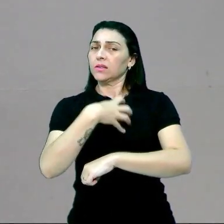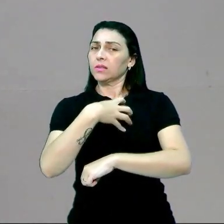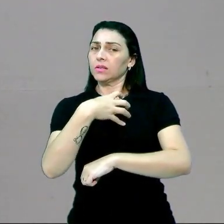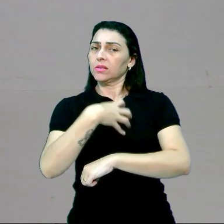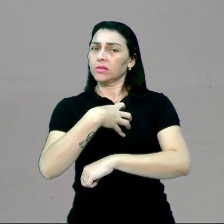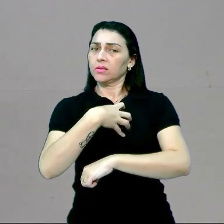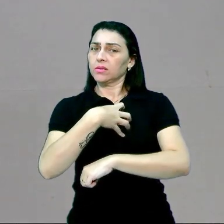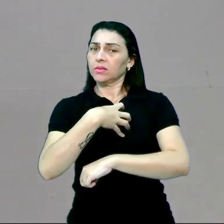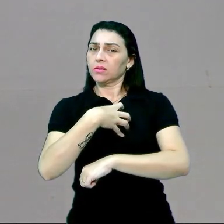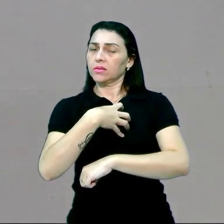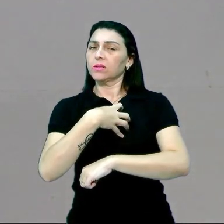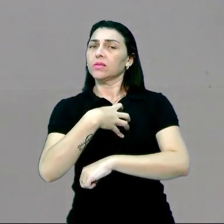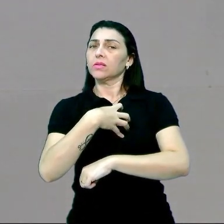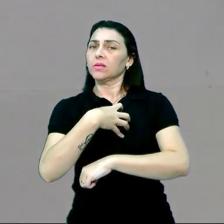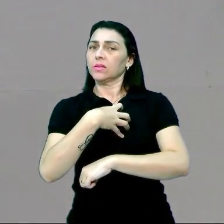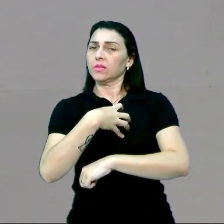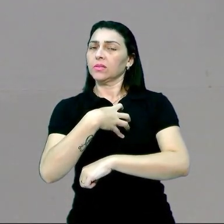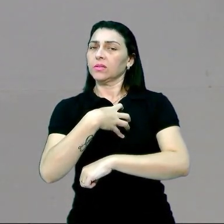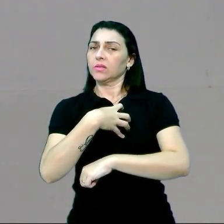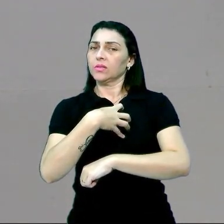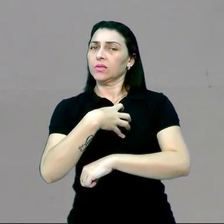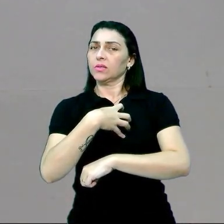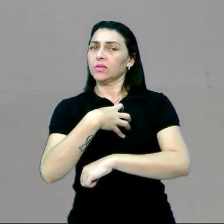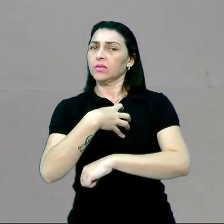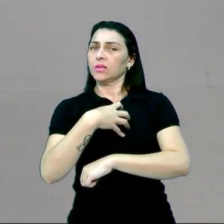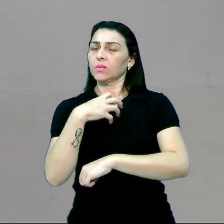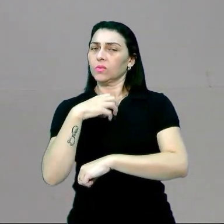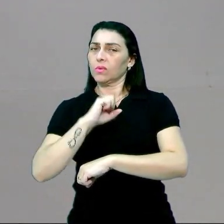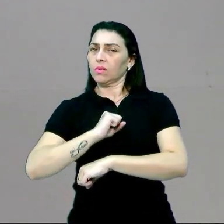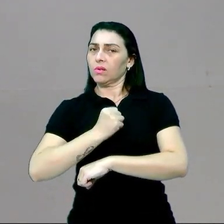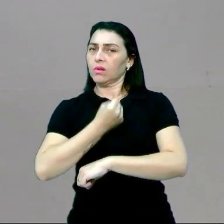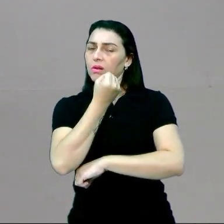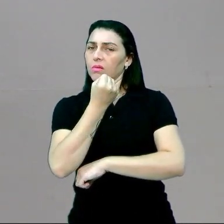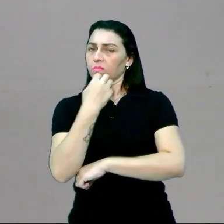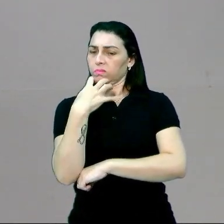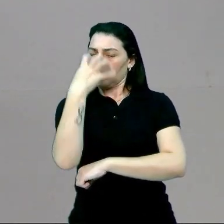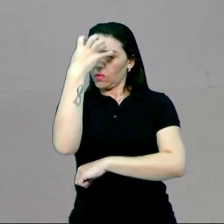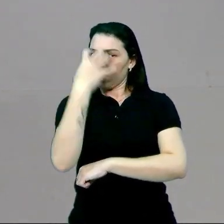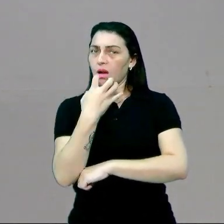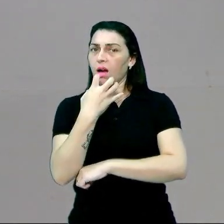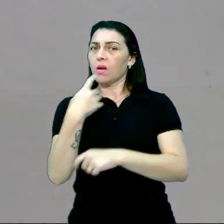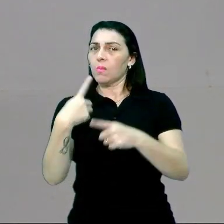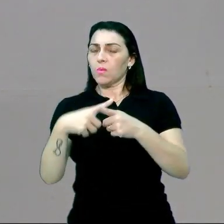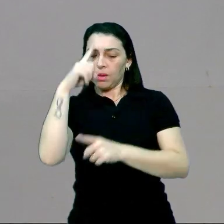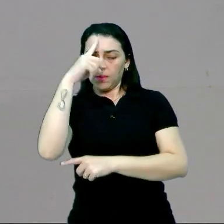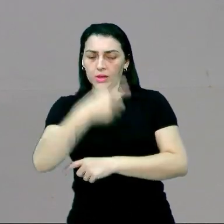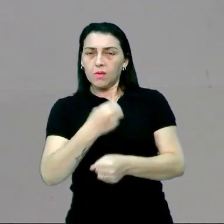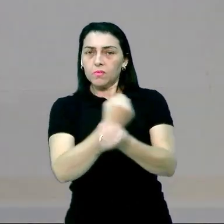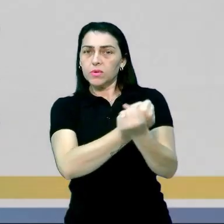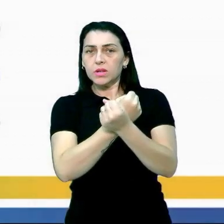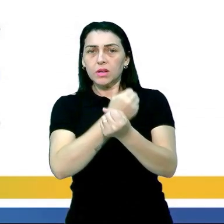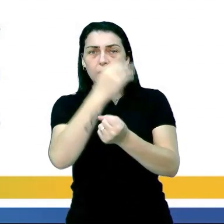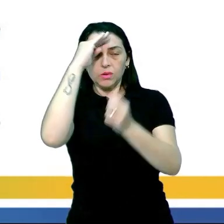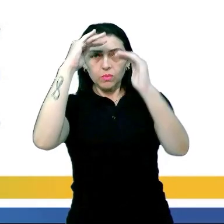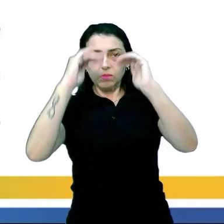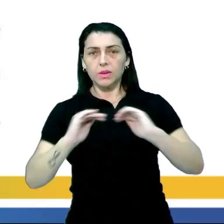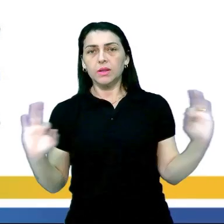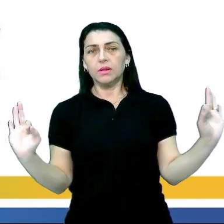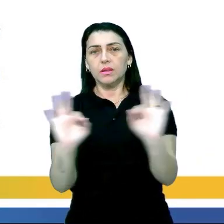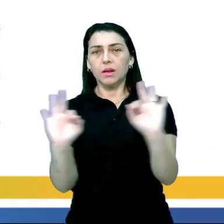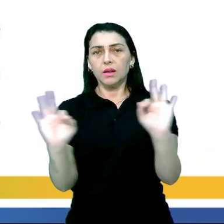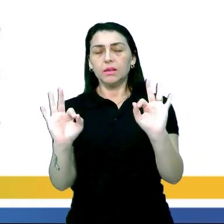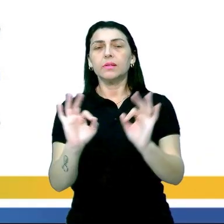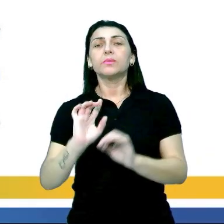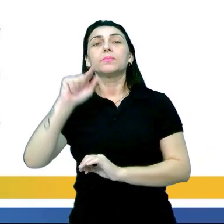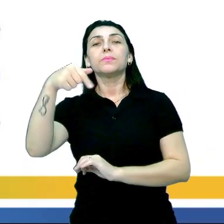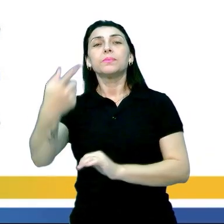digamos assim, contrariado diante das suas ordens. Nós vamos avançar para uma próxima questão. E essa